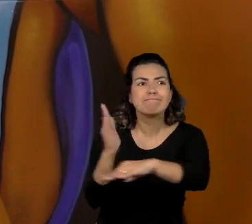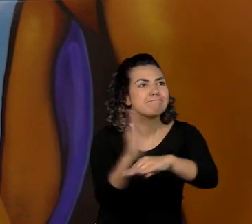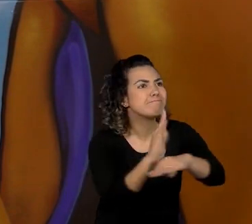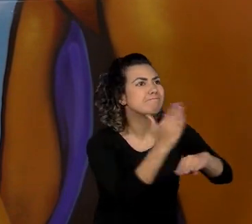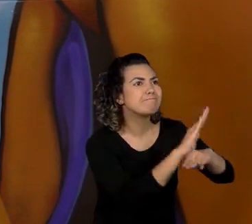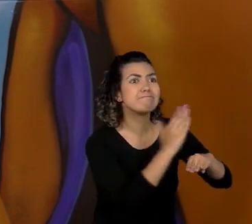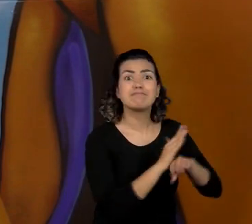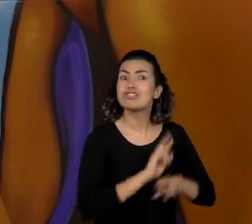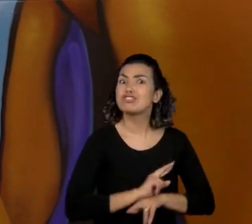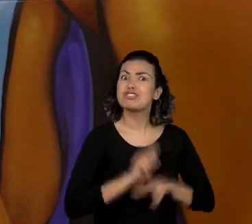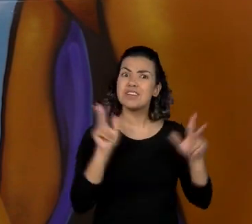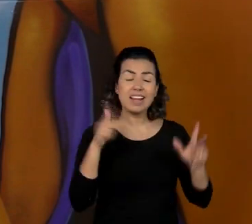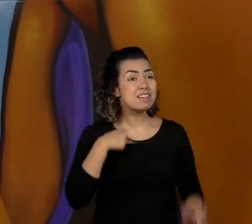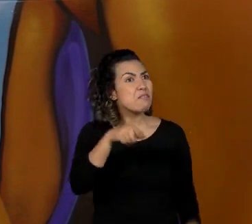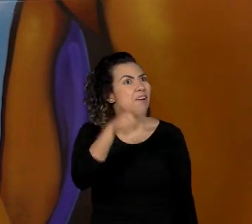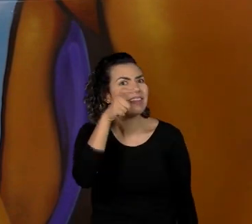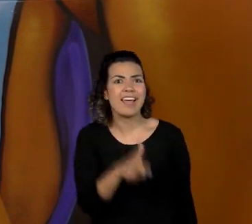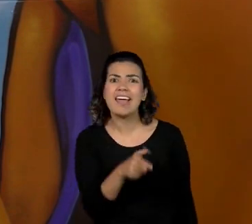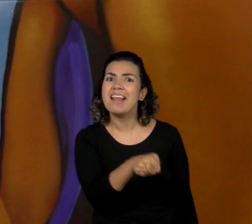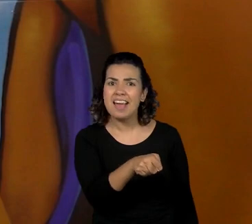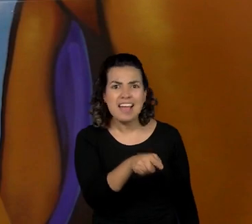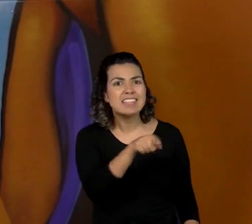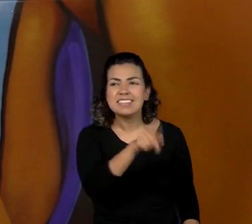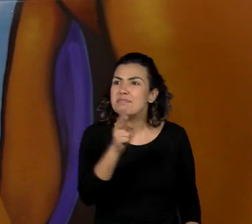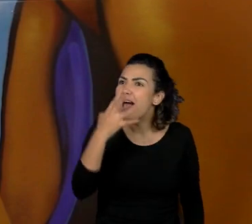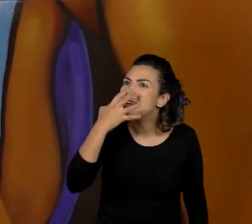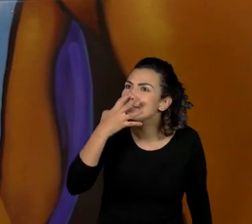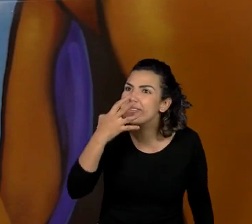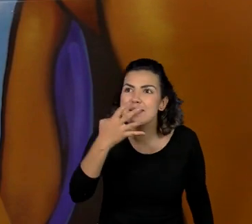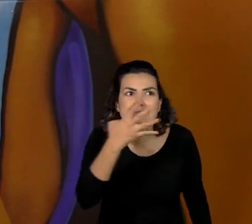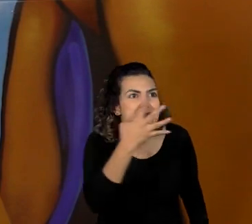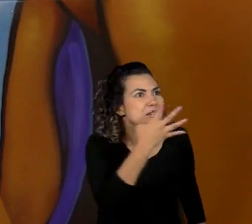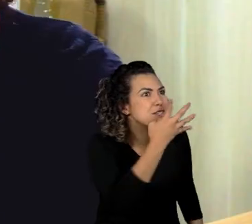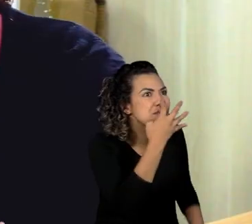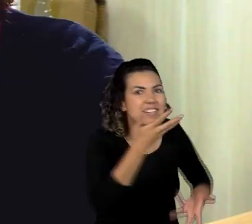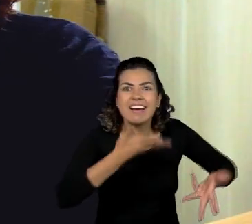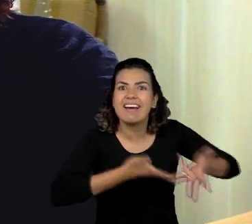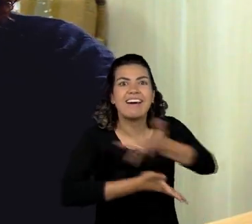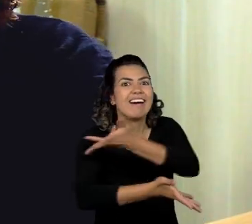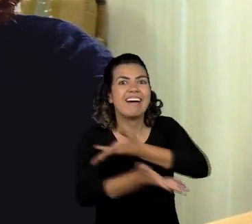É muito interessante o quanto elas se admiram mutuamente.